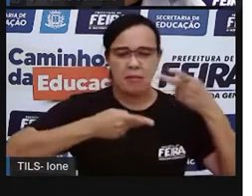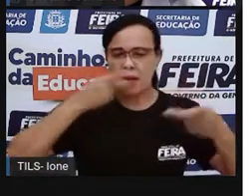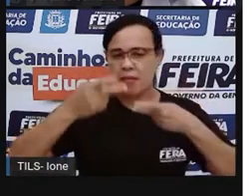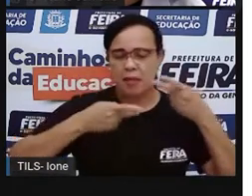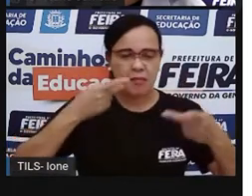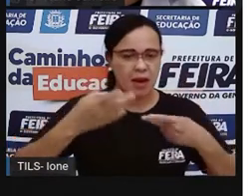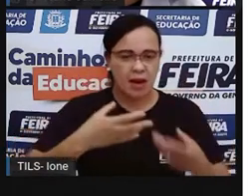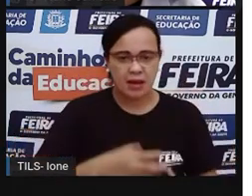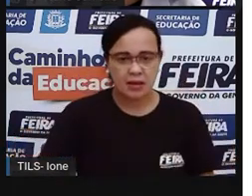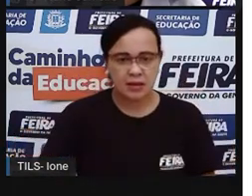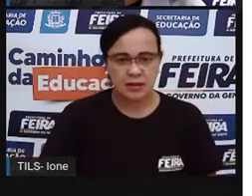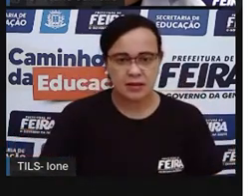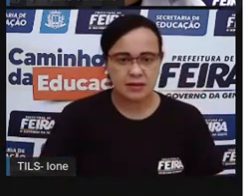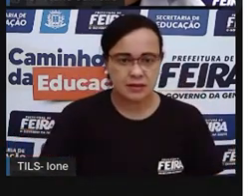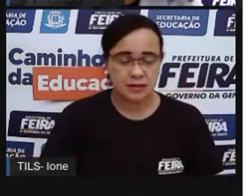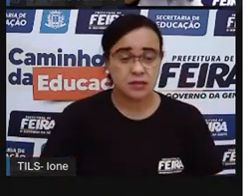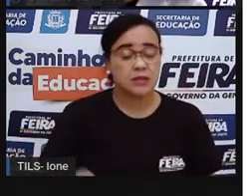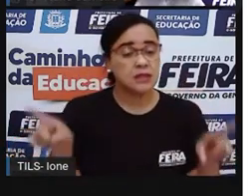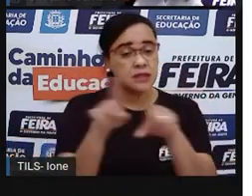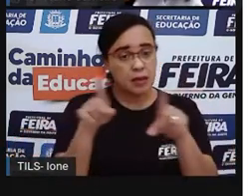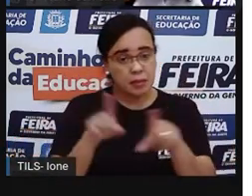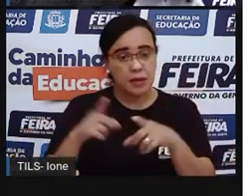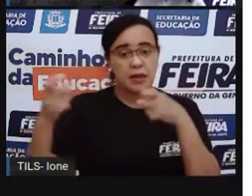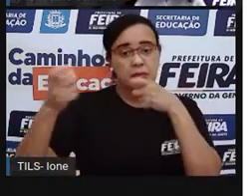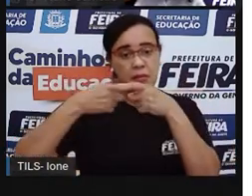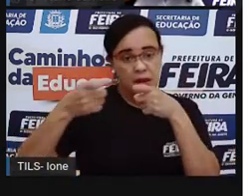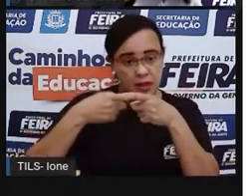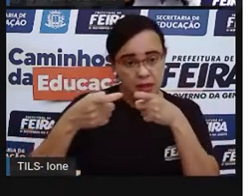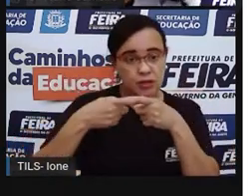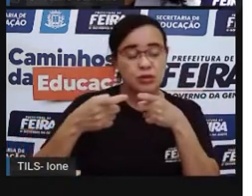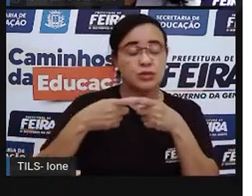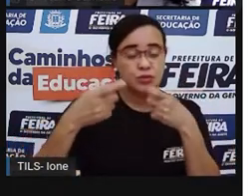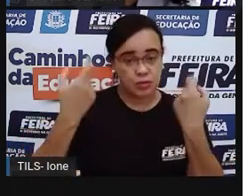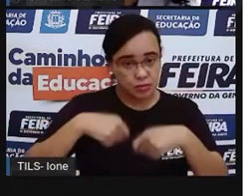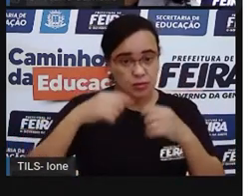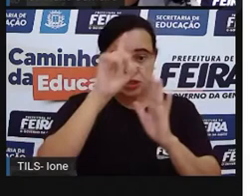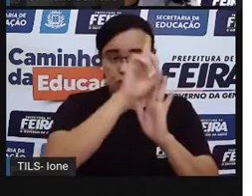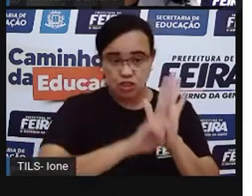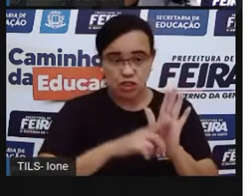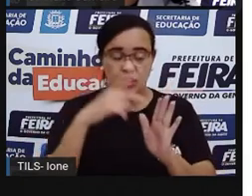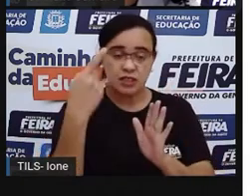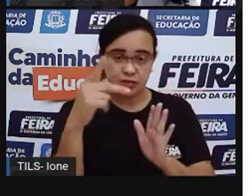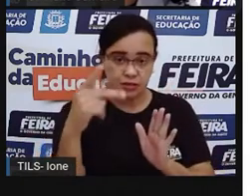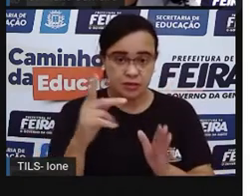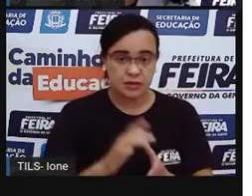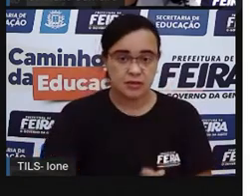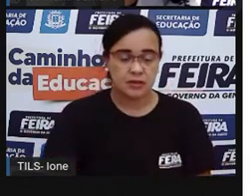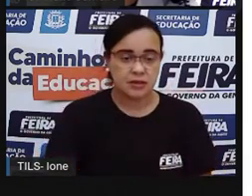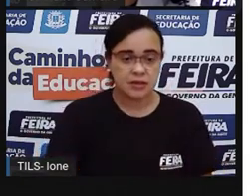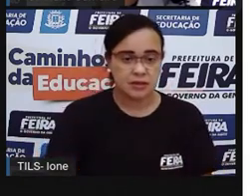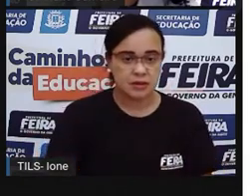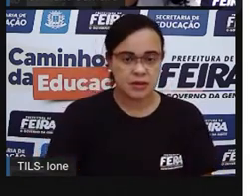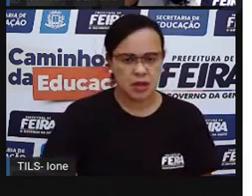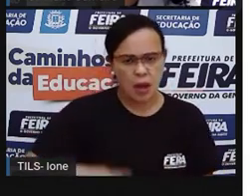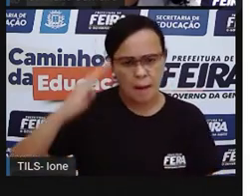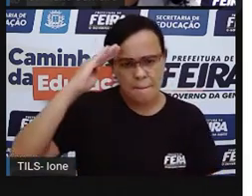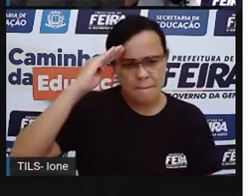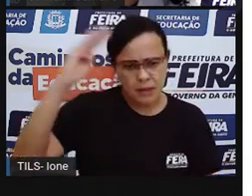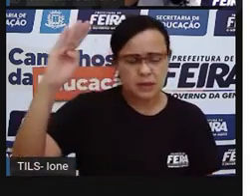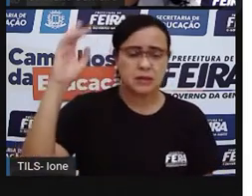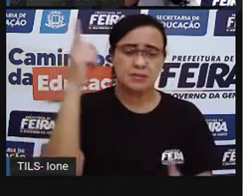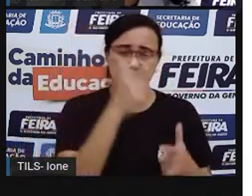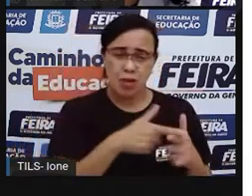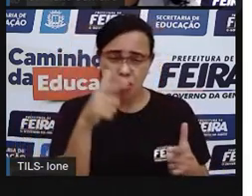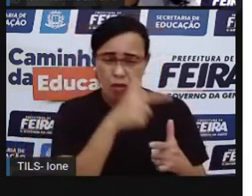diferença no atendimento médico. Principalmente o direito à vida e liberdade. Quais são os principais problemas que o nosso país